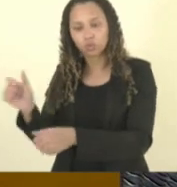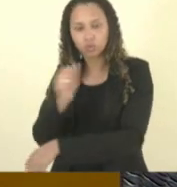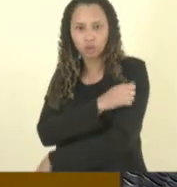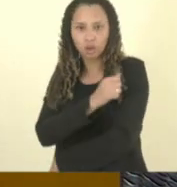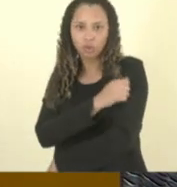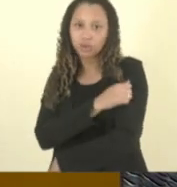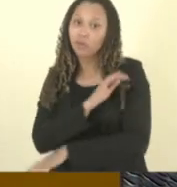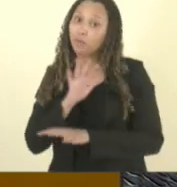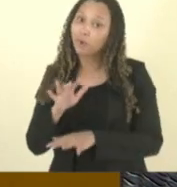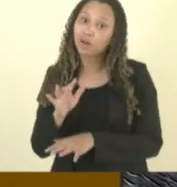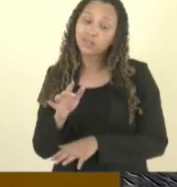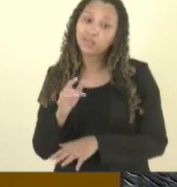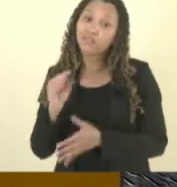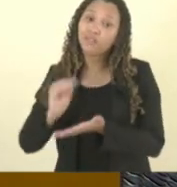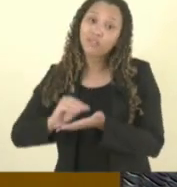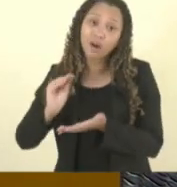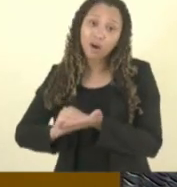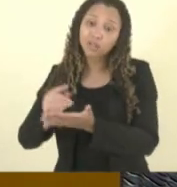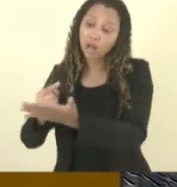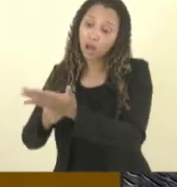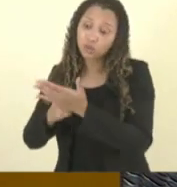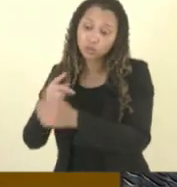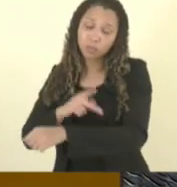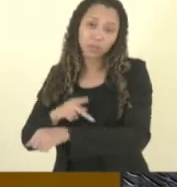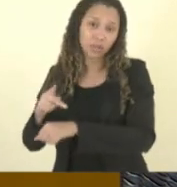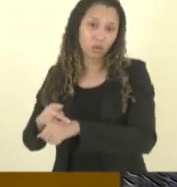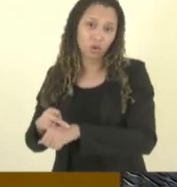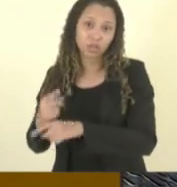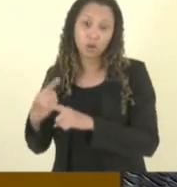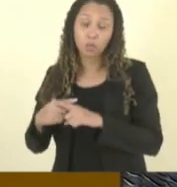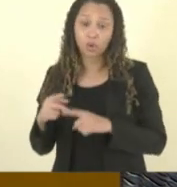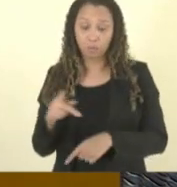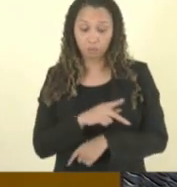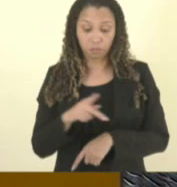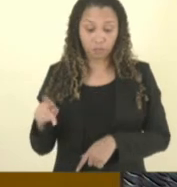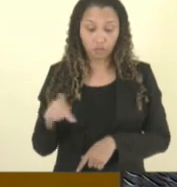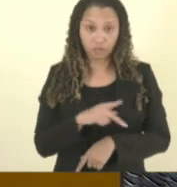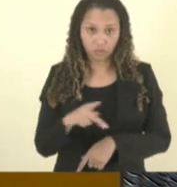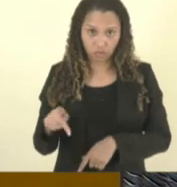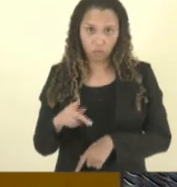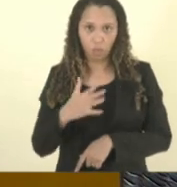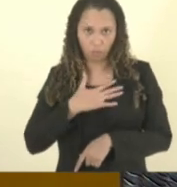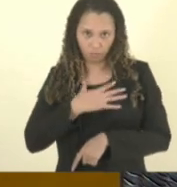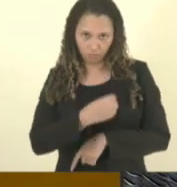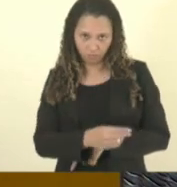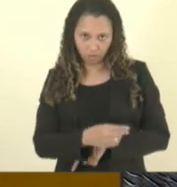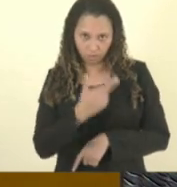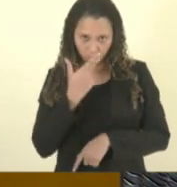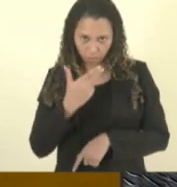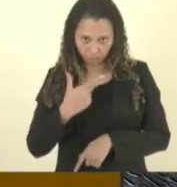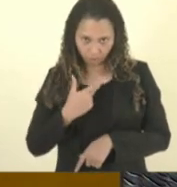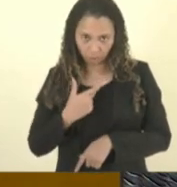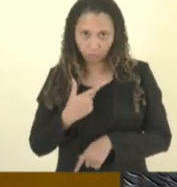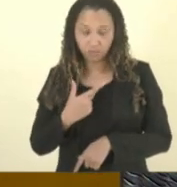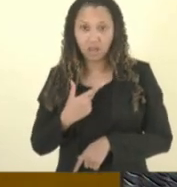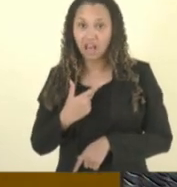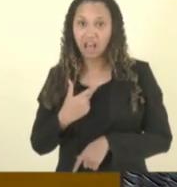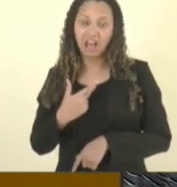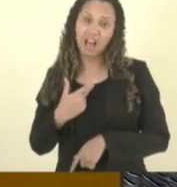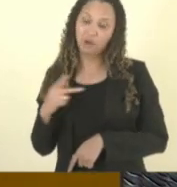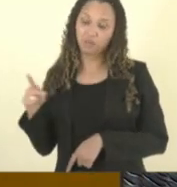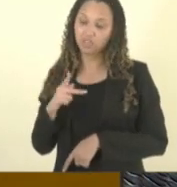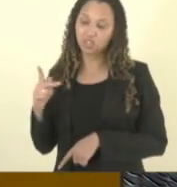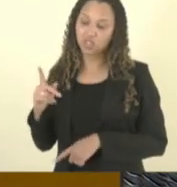essa ajuda pedagógica porque os professores segundo o meu filho falou que nem perto dele se chega